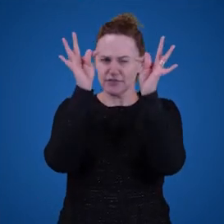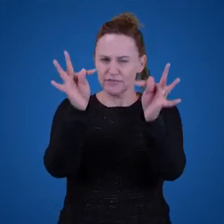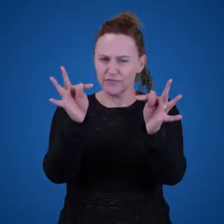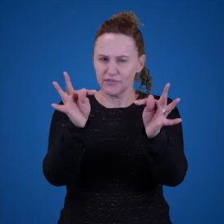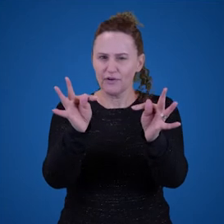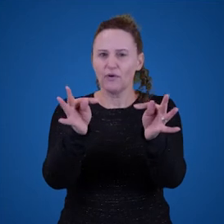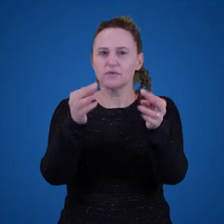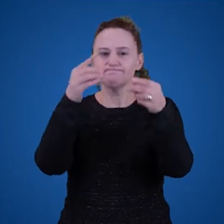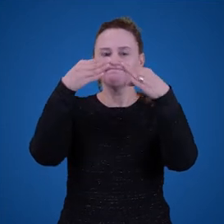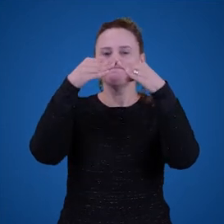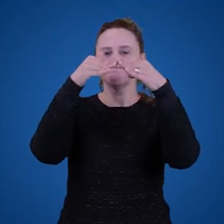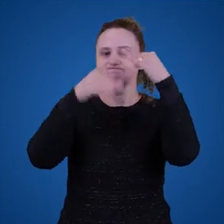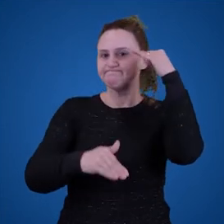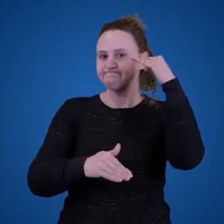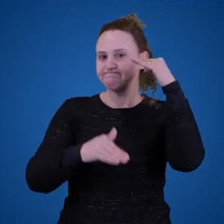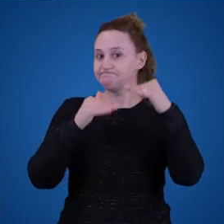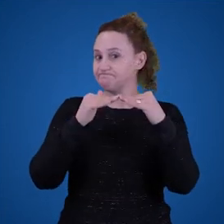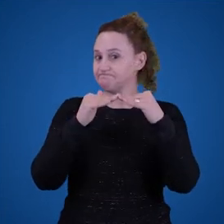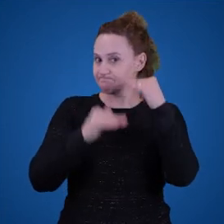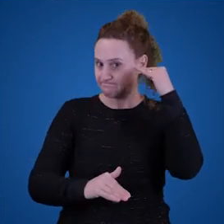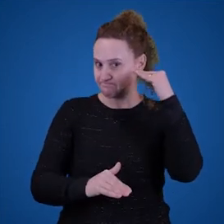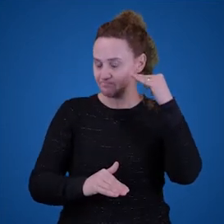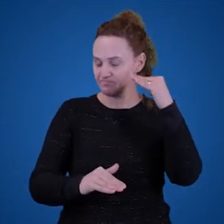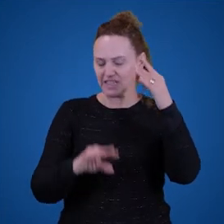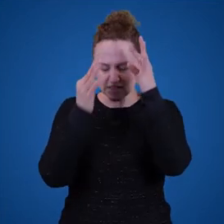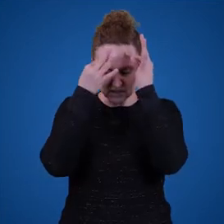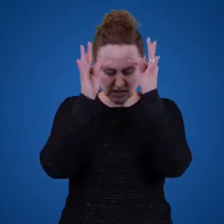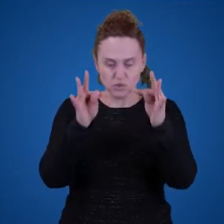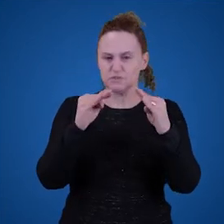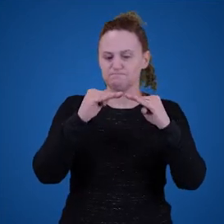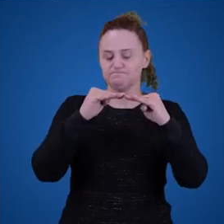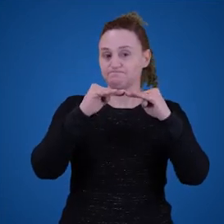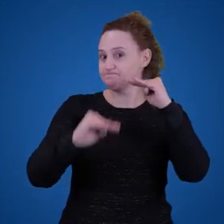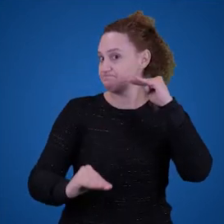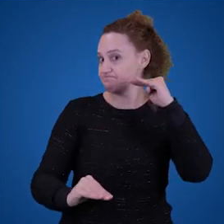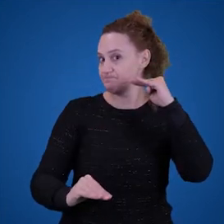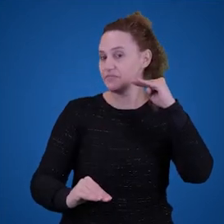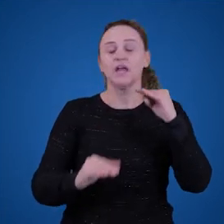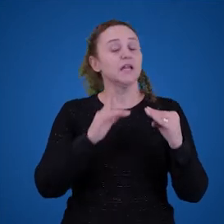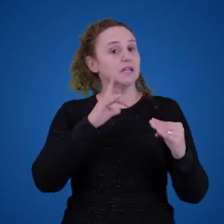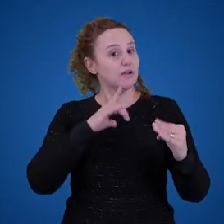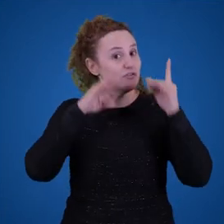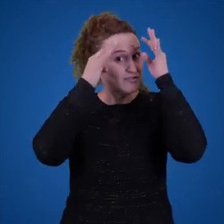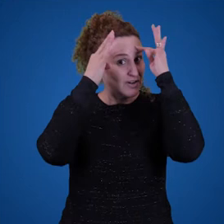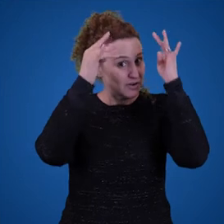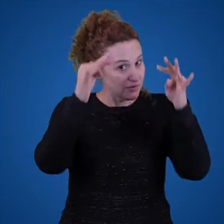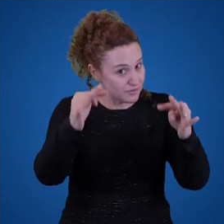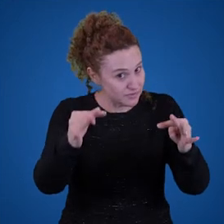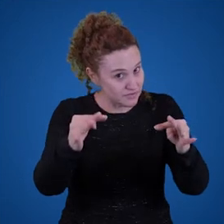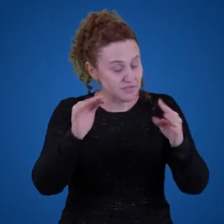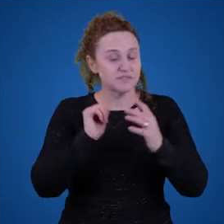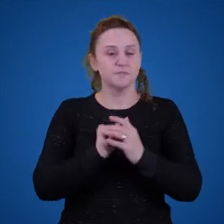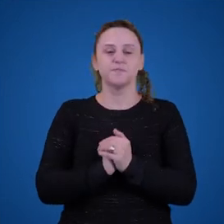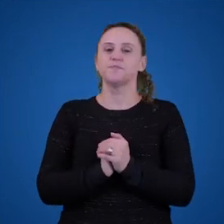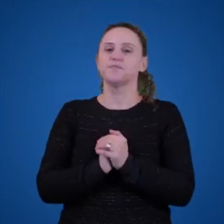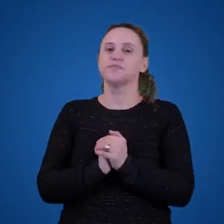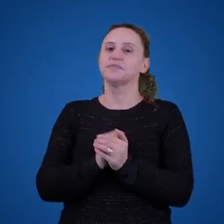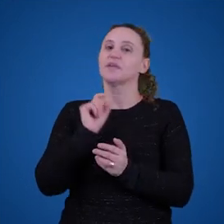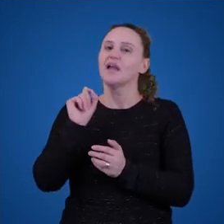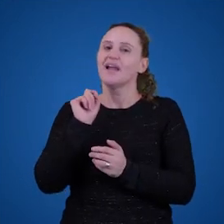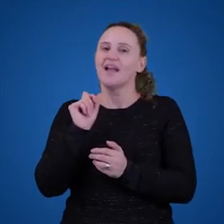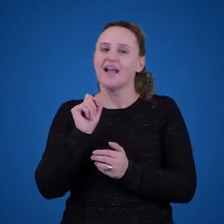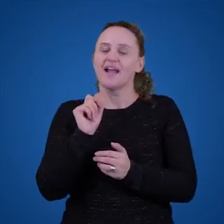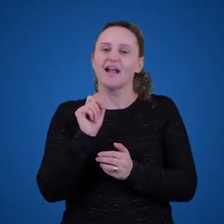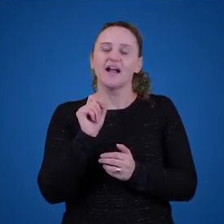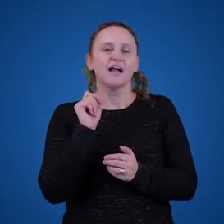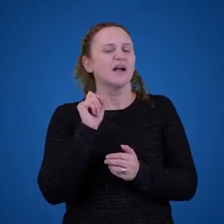discordam. Uma ampla discordância, como eu já disse, entre os filósofos e as filósofas... As filósofas, desculpem,